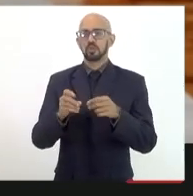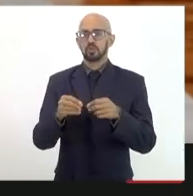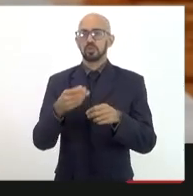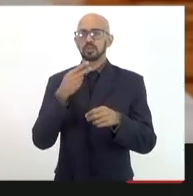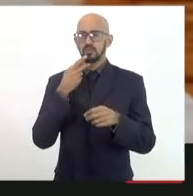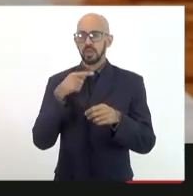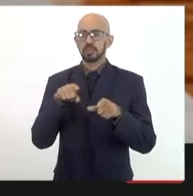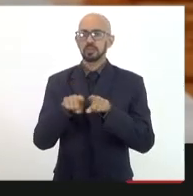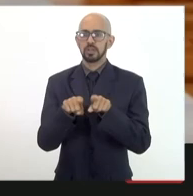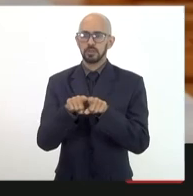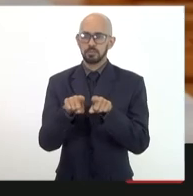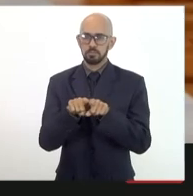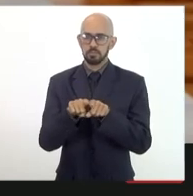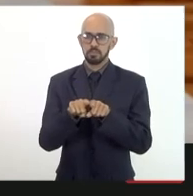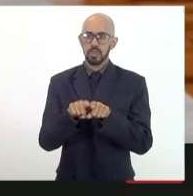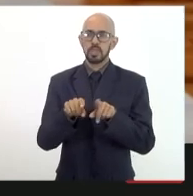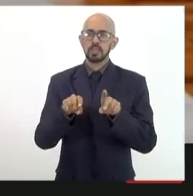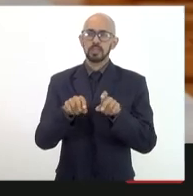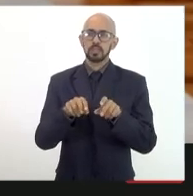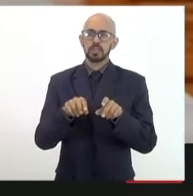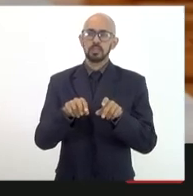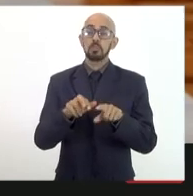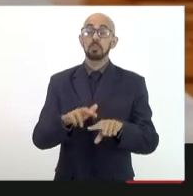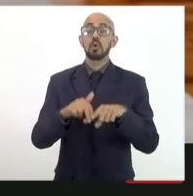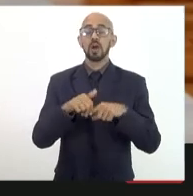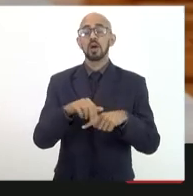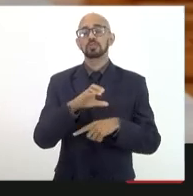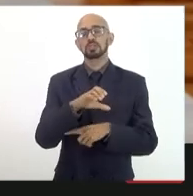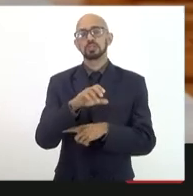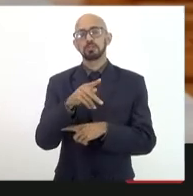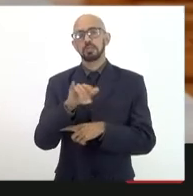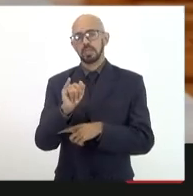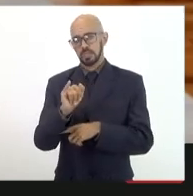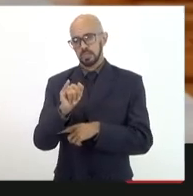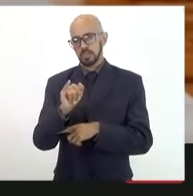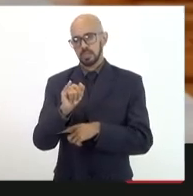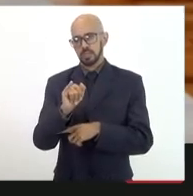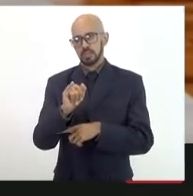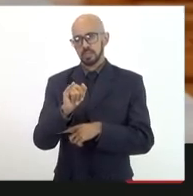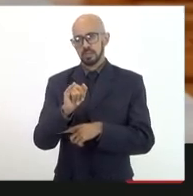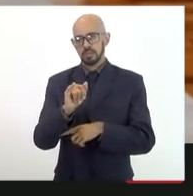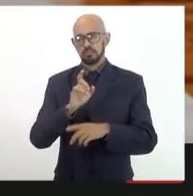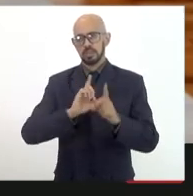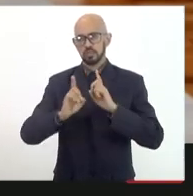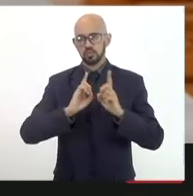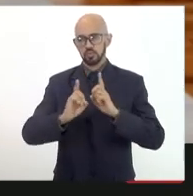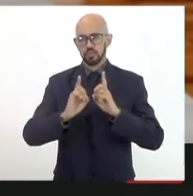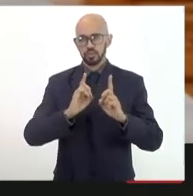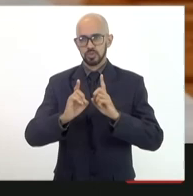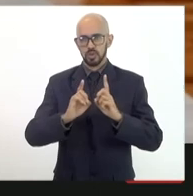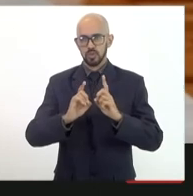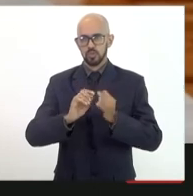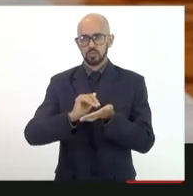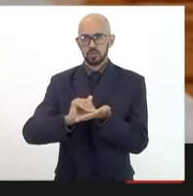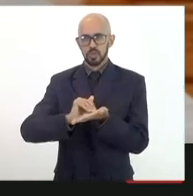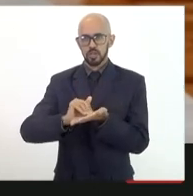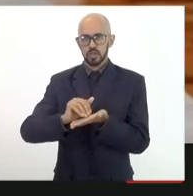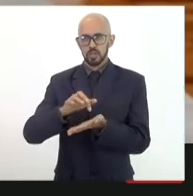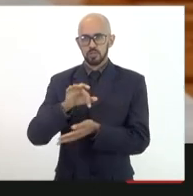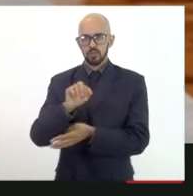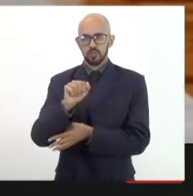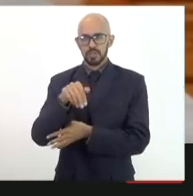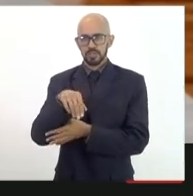em relação a CPI é numa discussão com secretário de Fajenda anterior